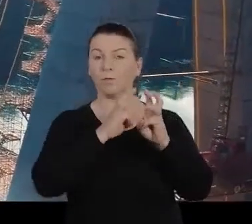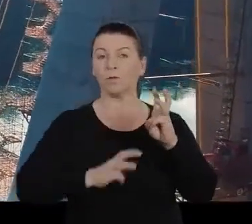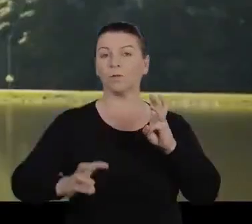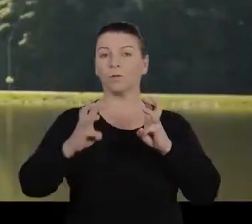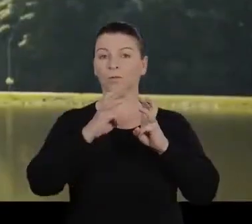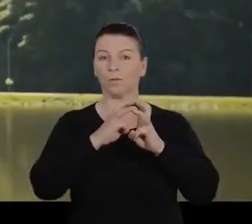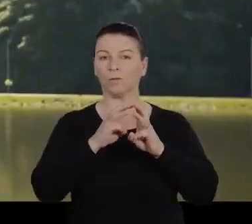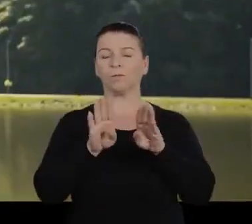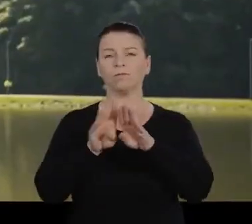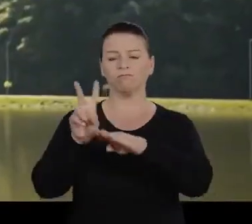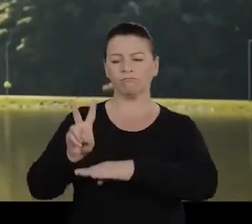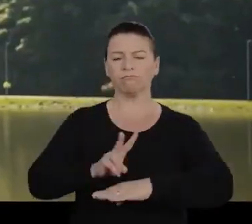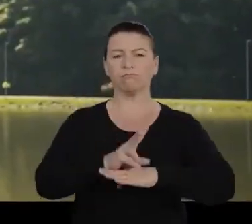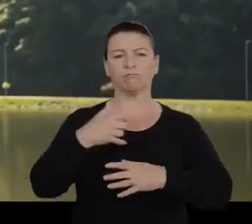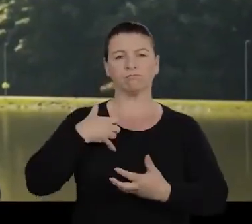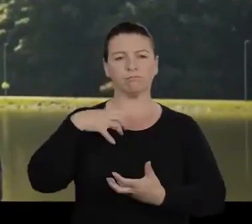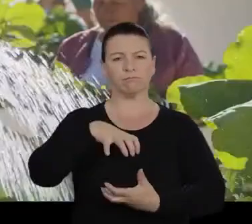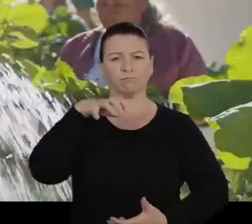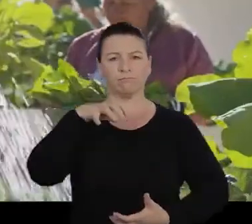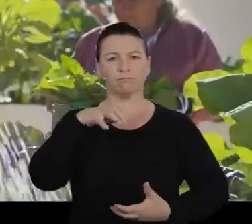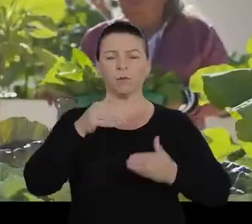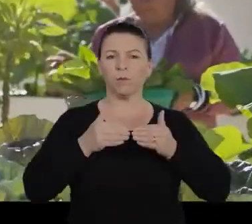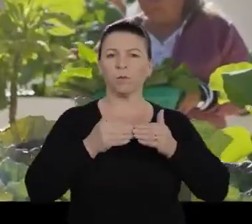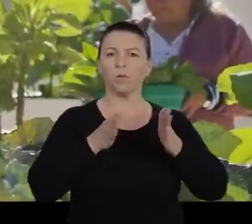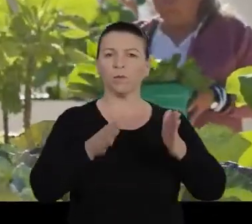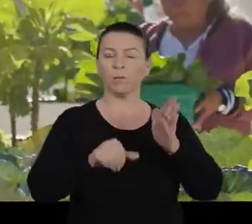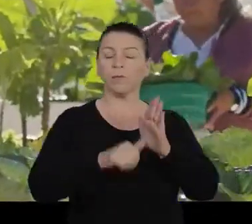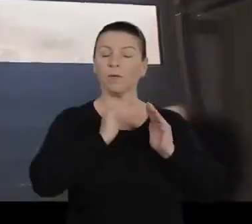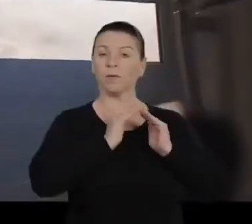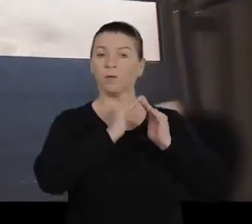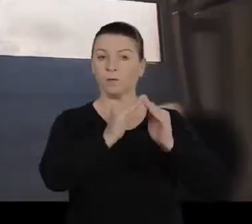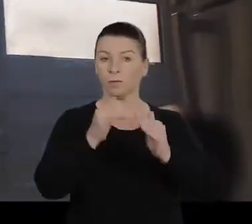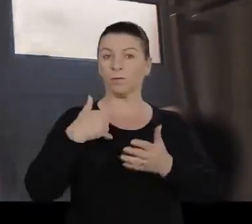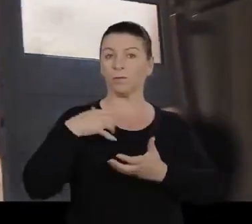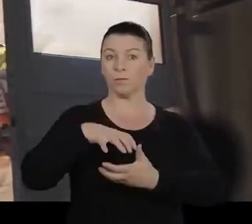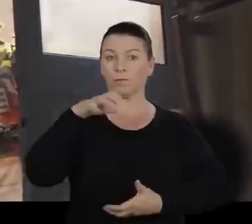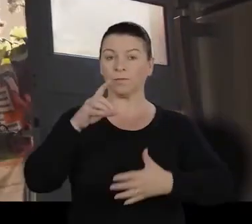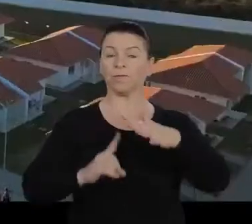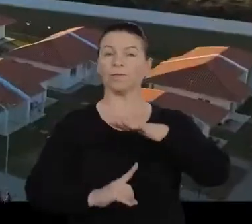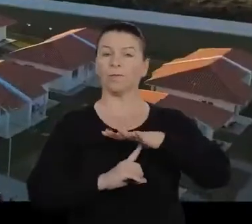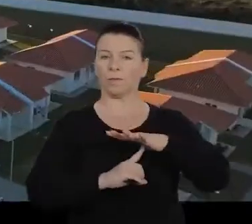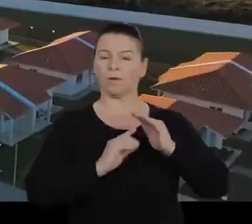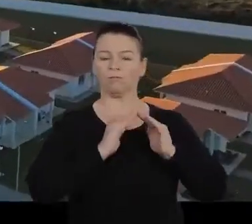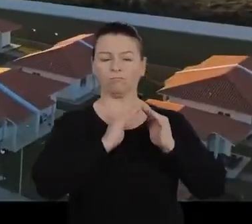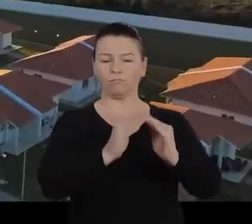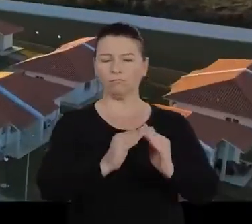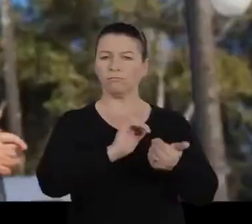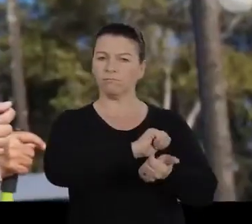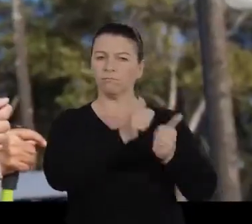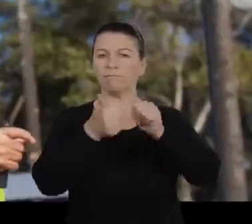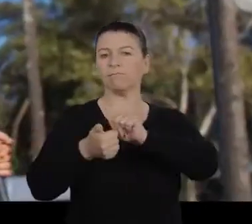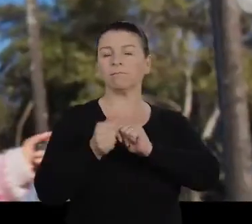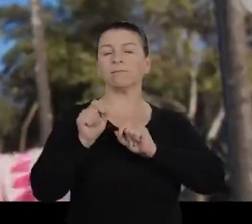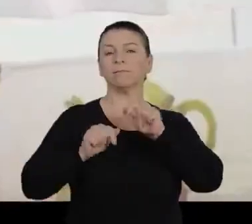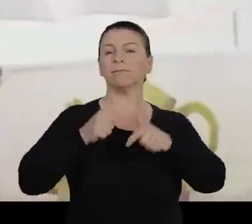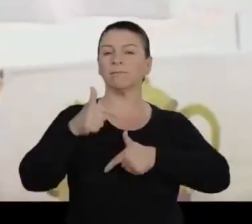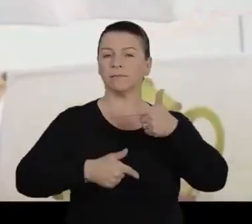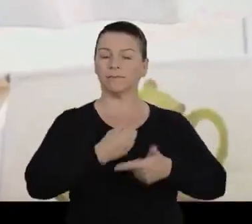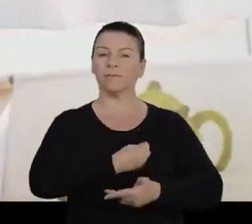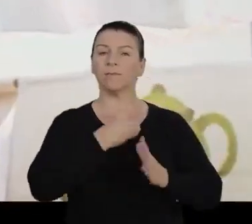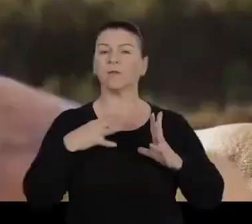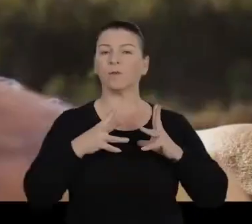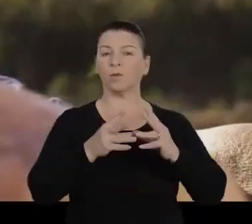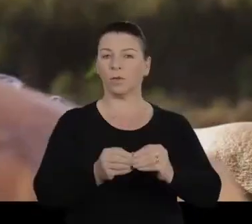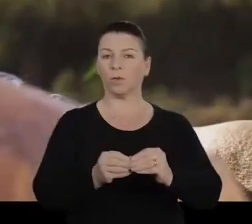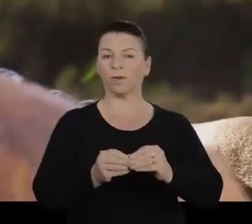Mercosul. Pra frente, no cuidado com idosos. Lançamos os primeiros condomínios do idoso no Paraná. Moradias dignas e adaptadas para